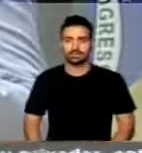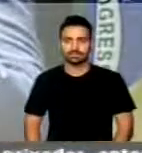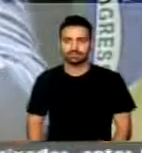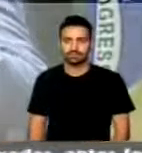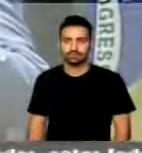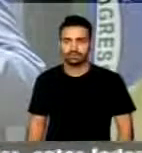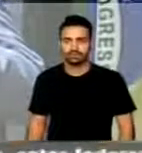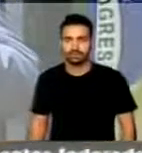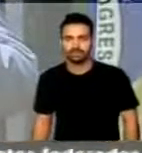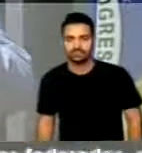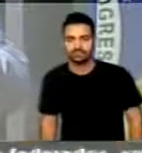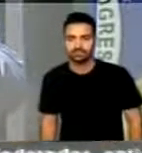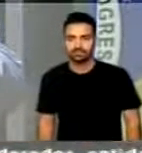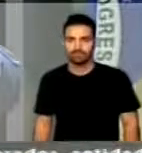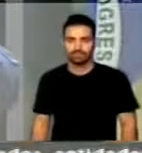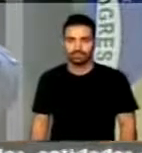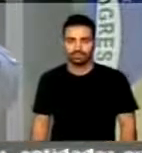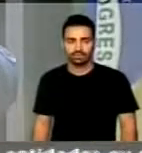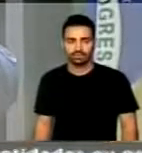Essa técnica